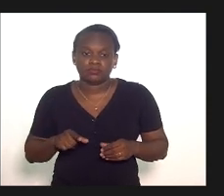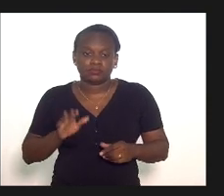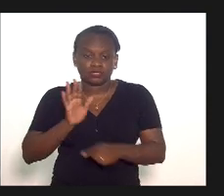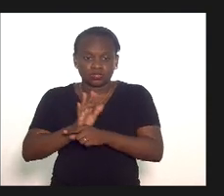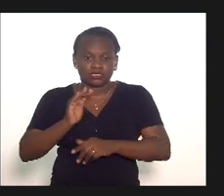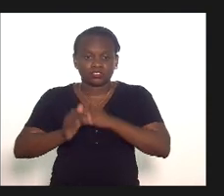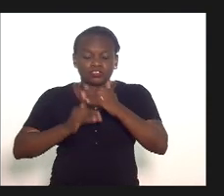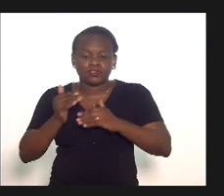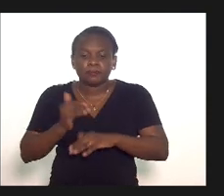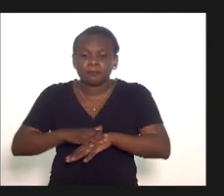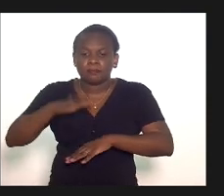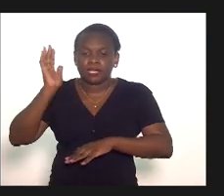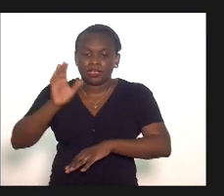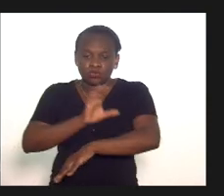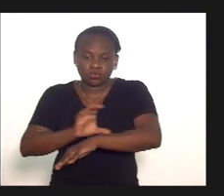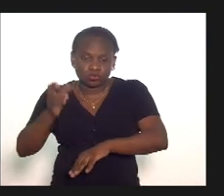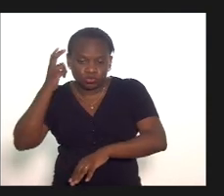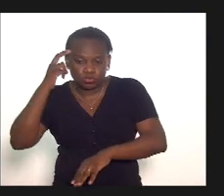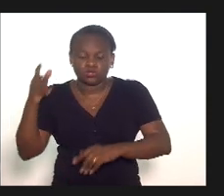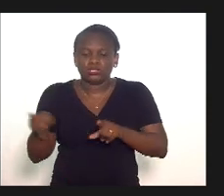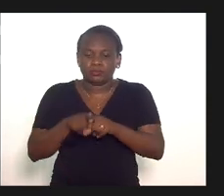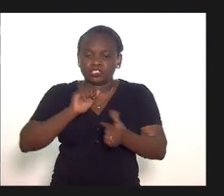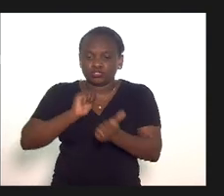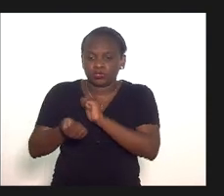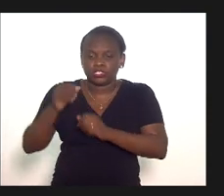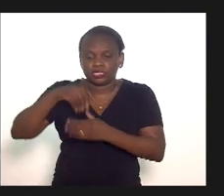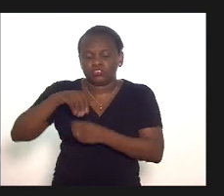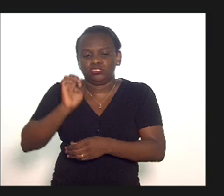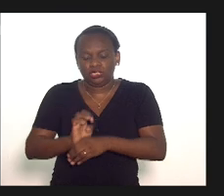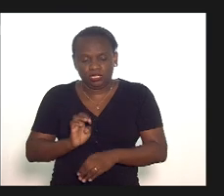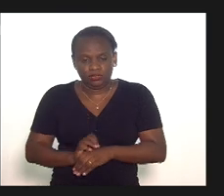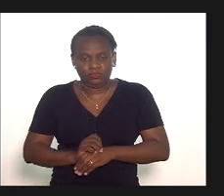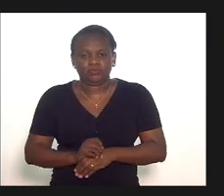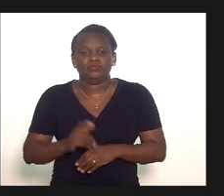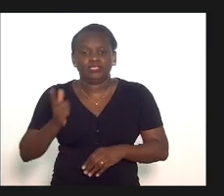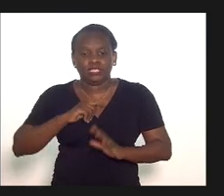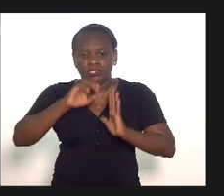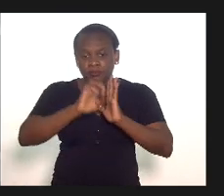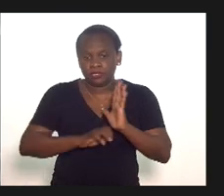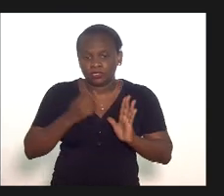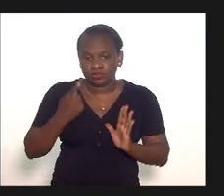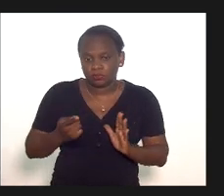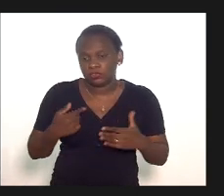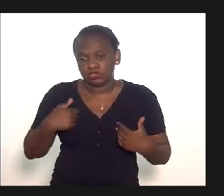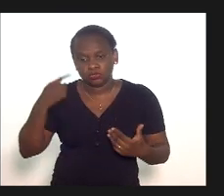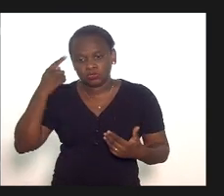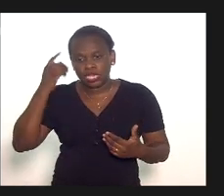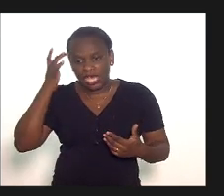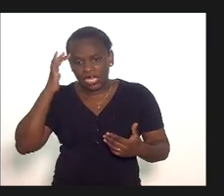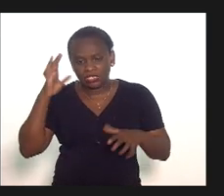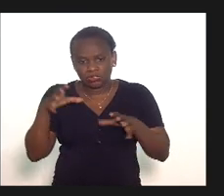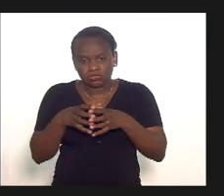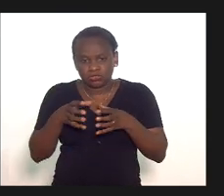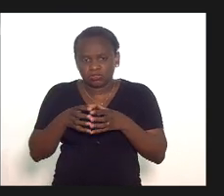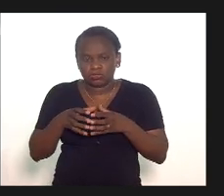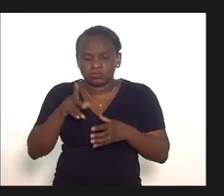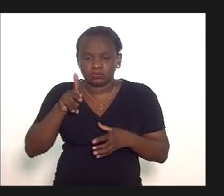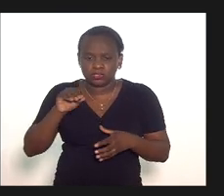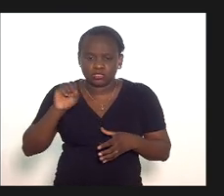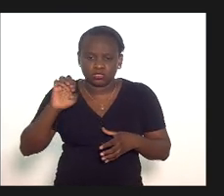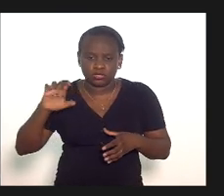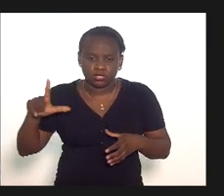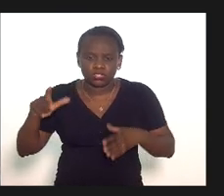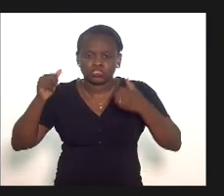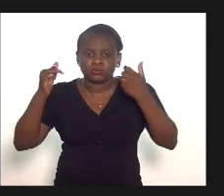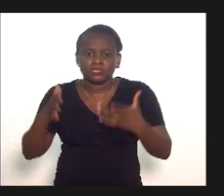desenvolver mais a cultura e o esporte dentro do nosso estado tem uma emenda se eu não me engano é do pessoal do pessoal que